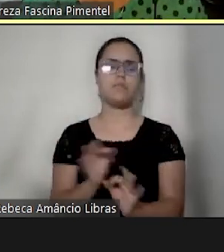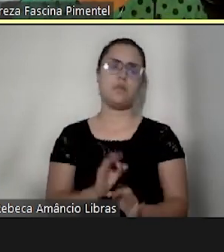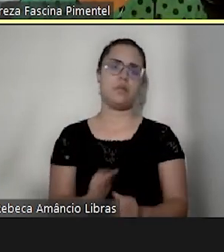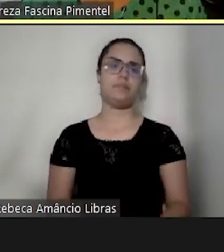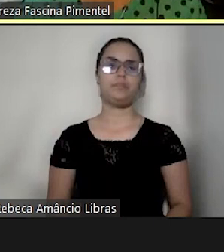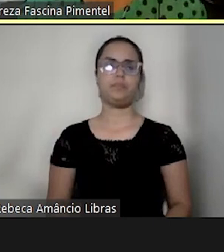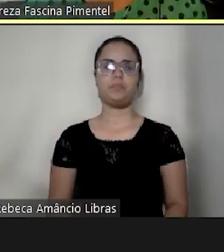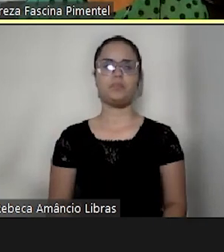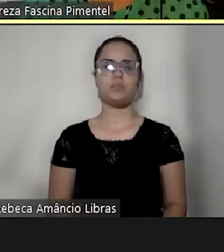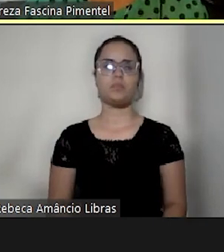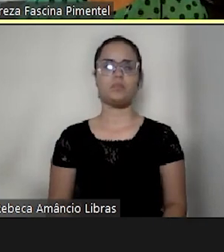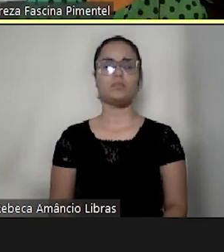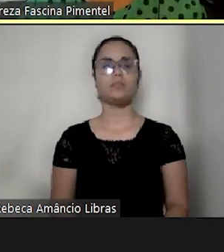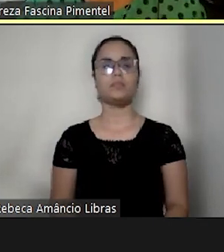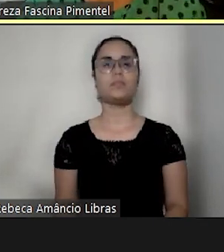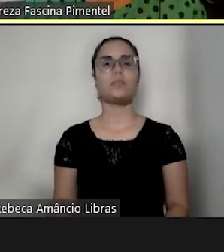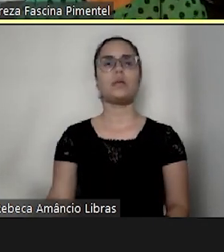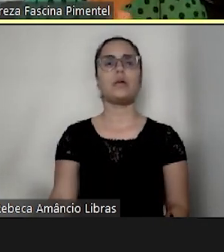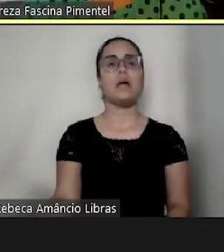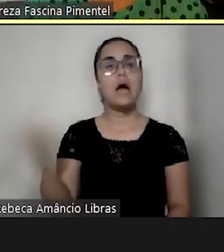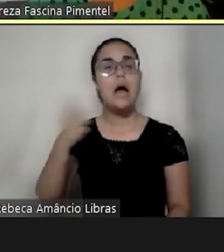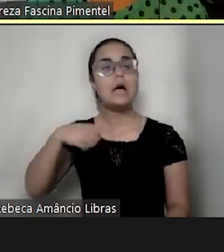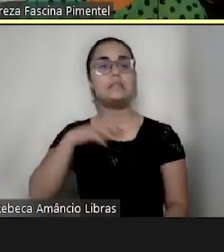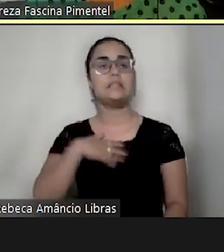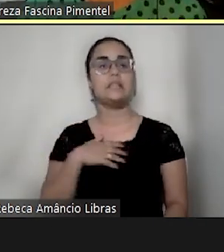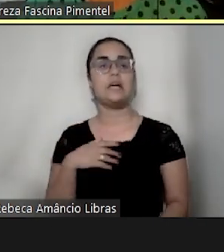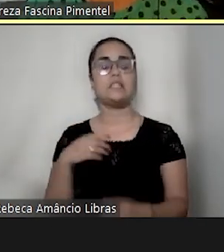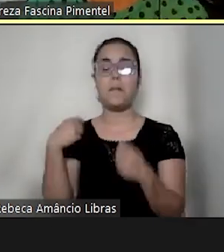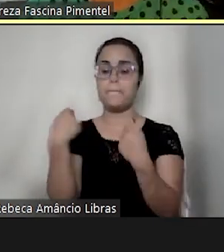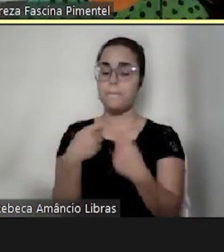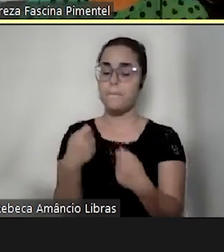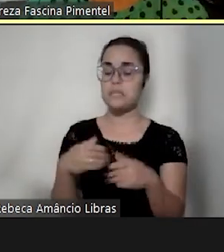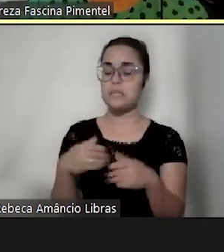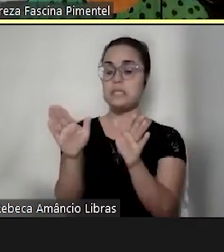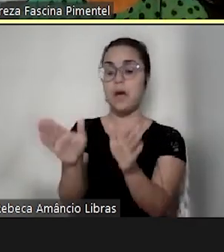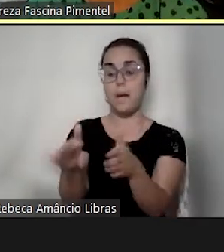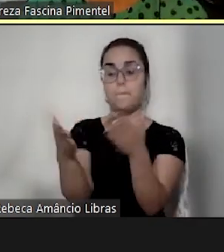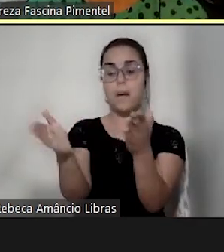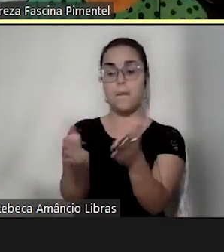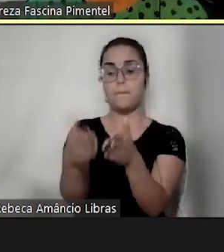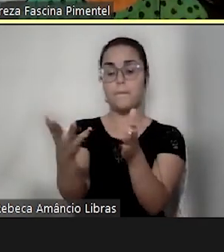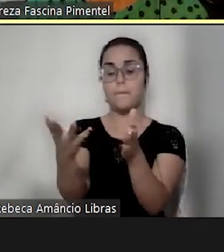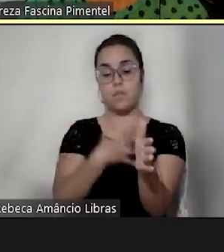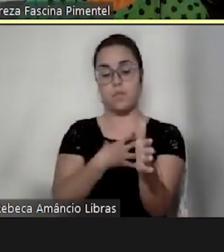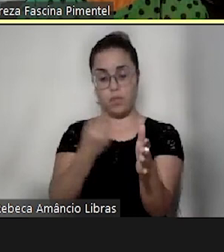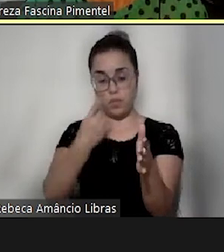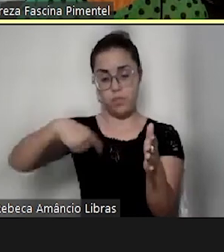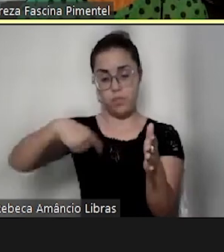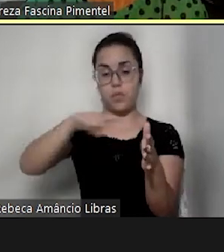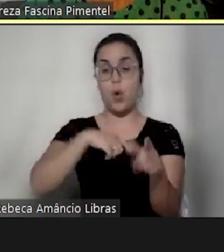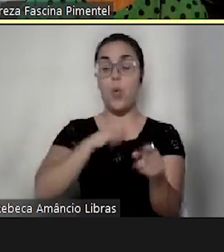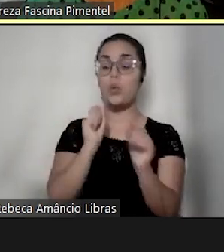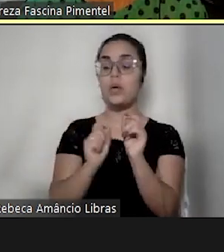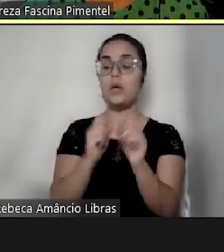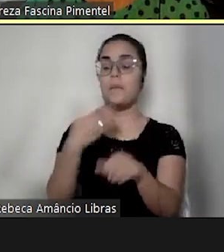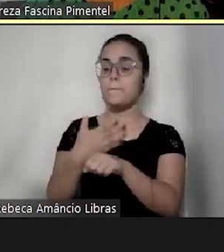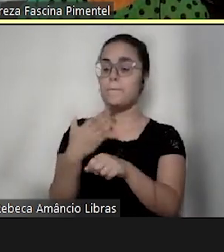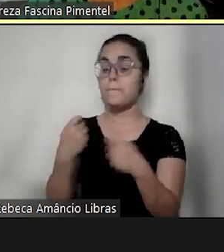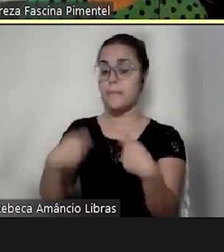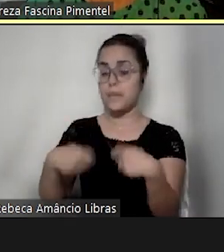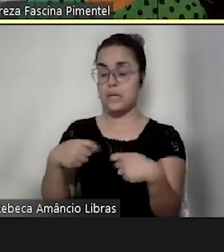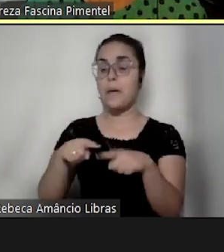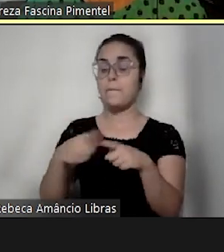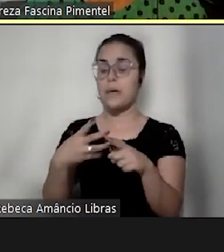A gente, é importante a gente promover pros nossos filhos o que eles precisam, mas ter expectativas